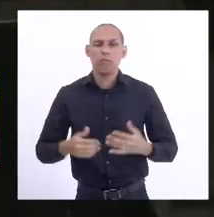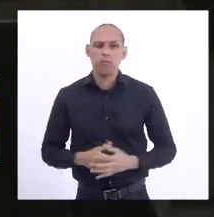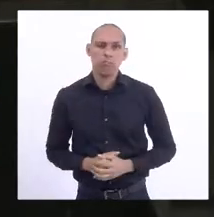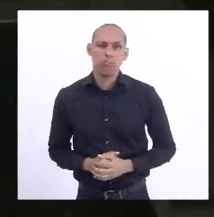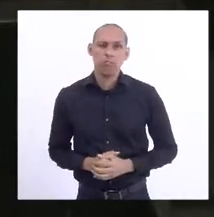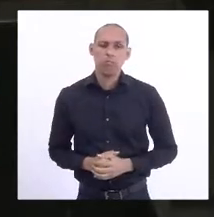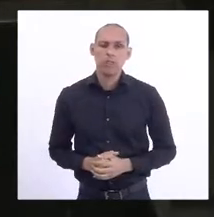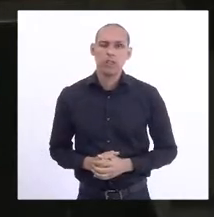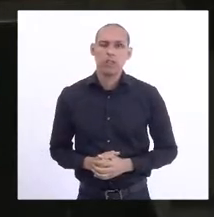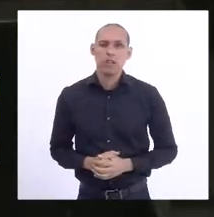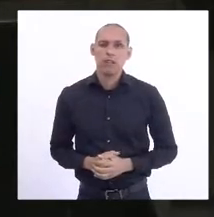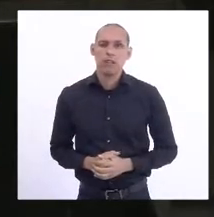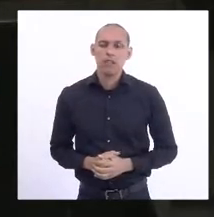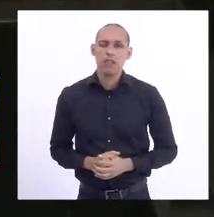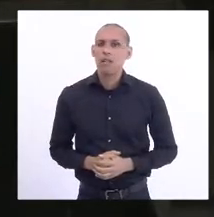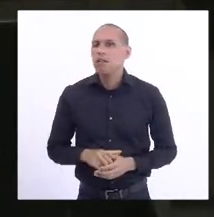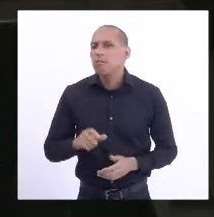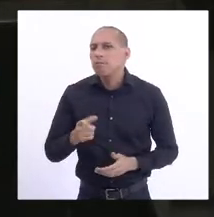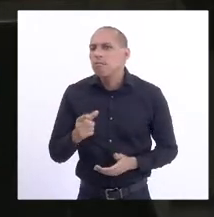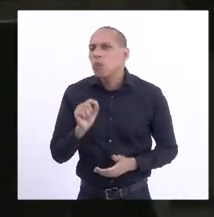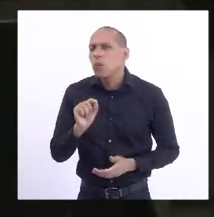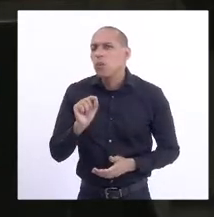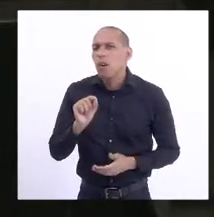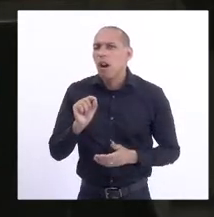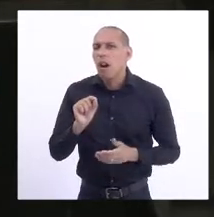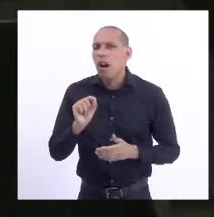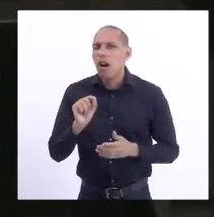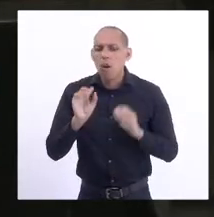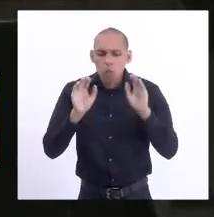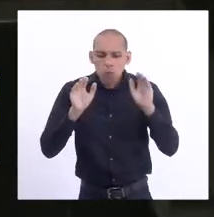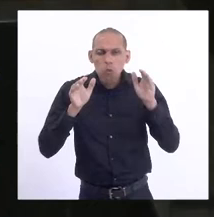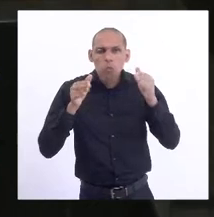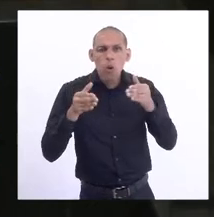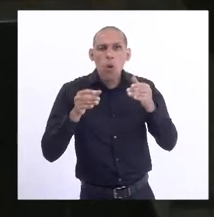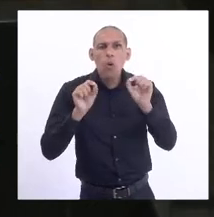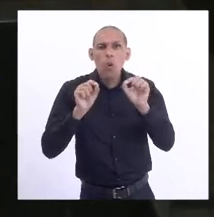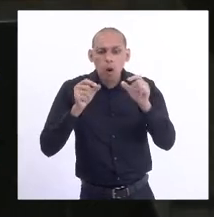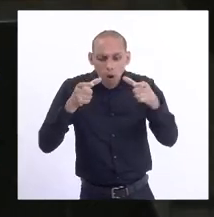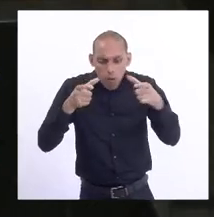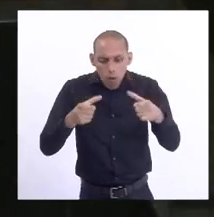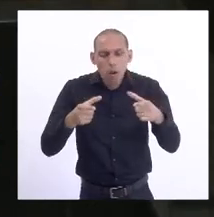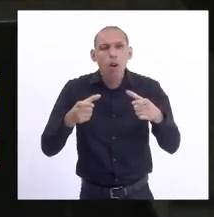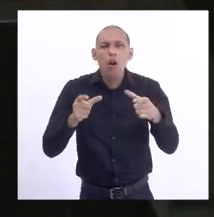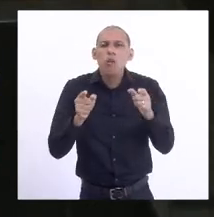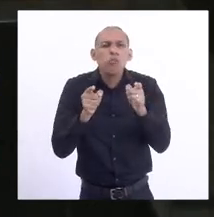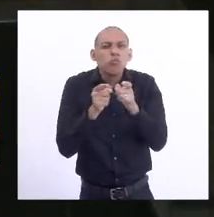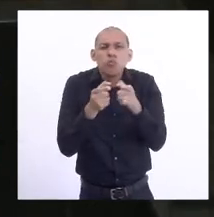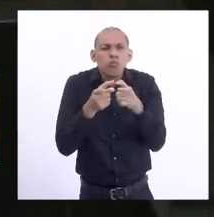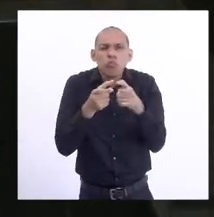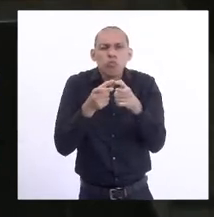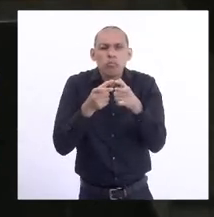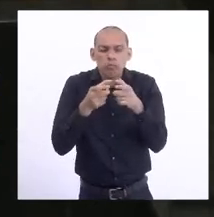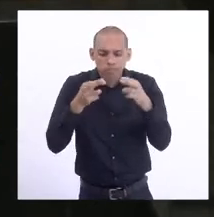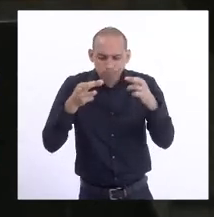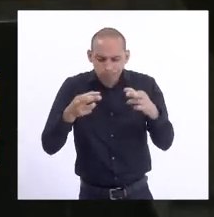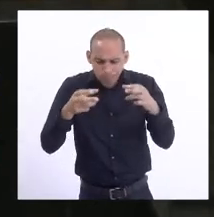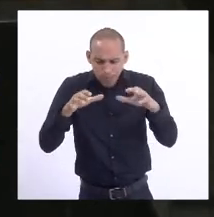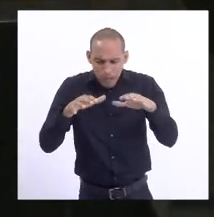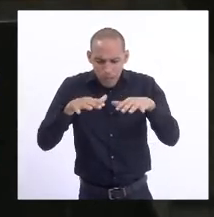Porque concentrado numa pequena região, diferente